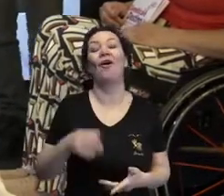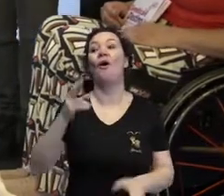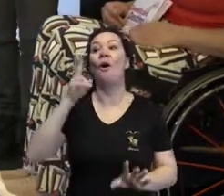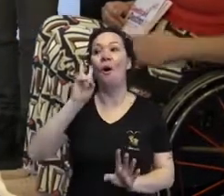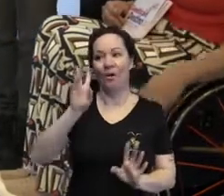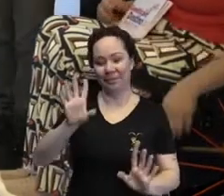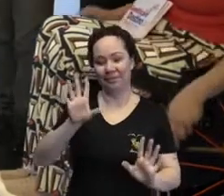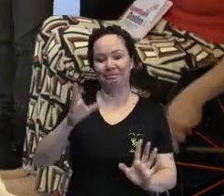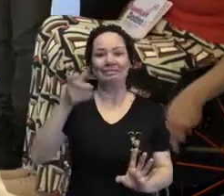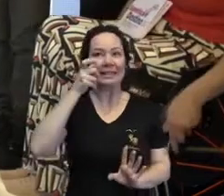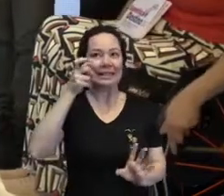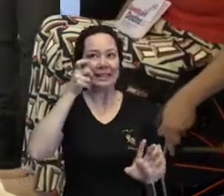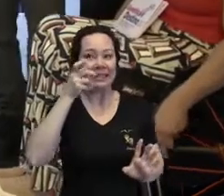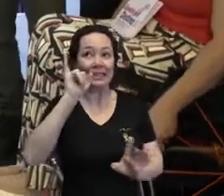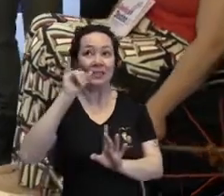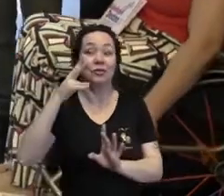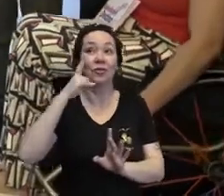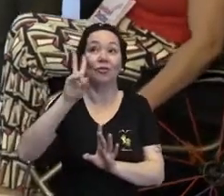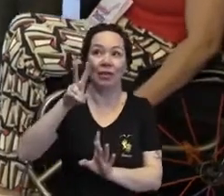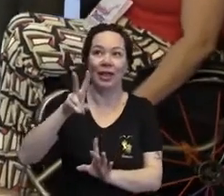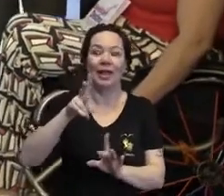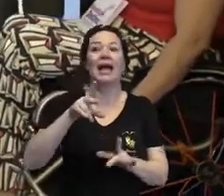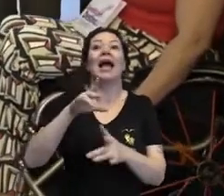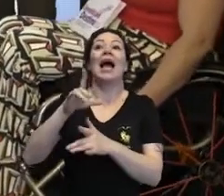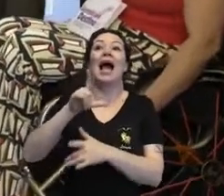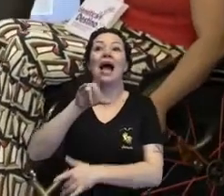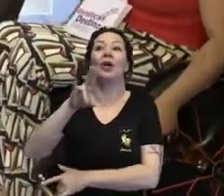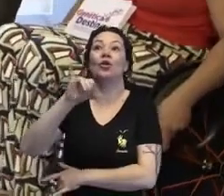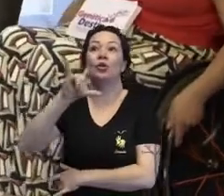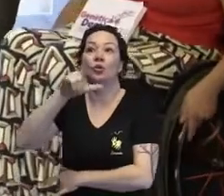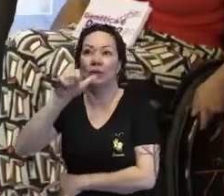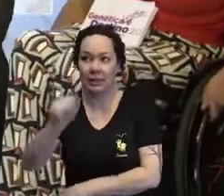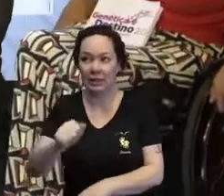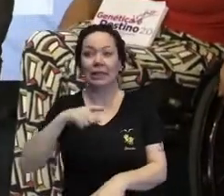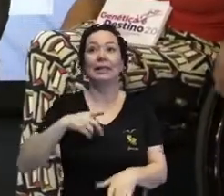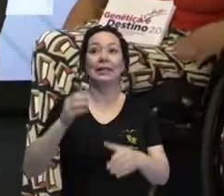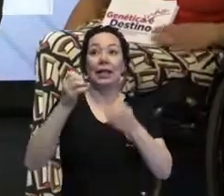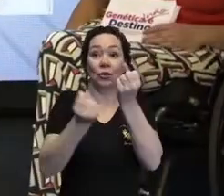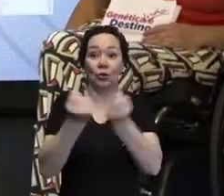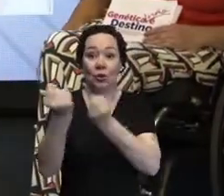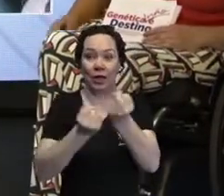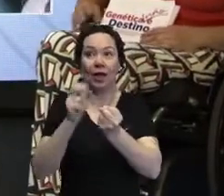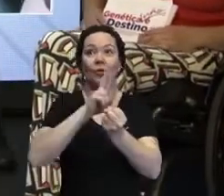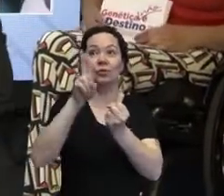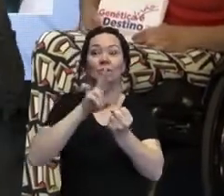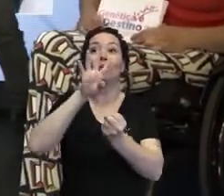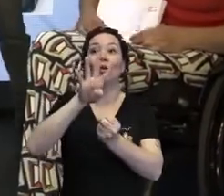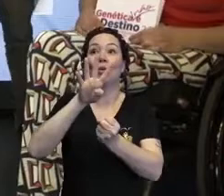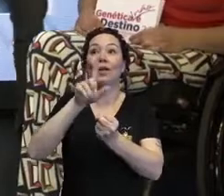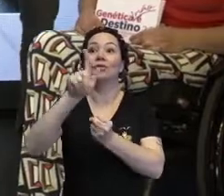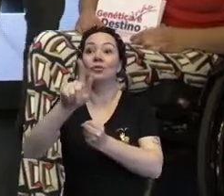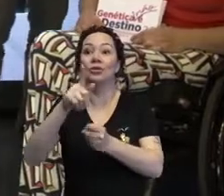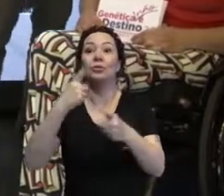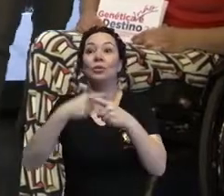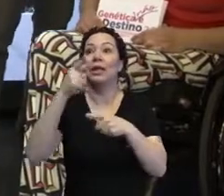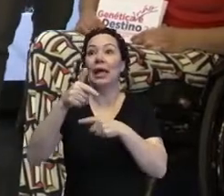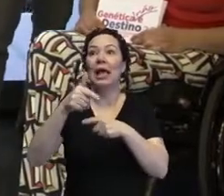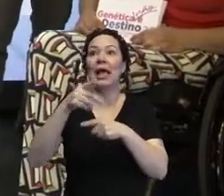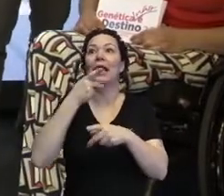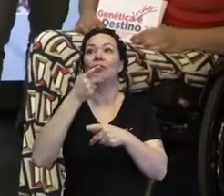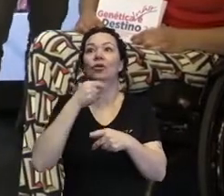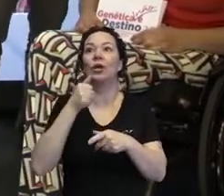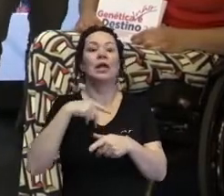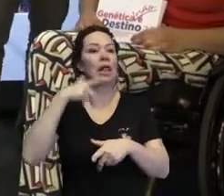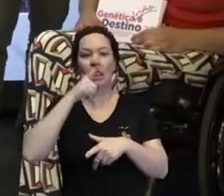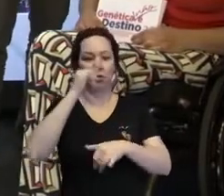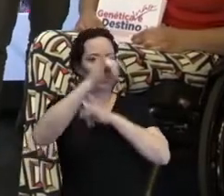se vocês perceberem, a Luísa está dentro do carro, usando um 4G, porque ela não encontrou limite. Ela disse assim, não